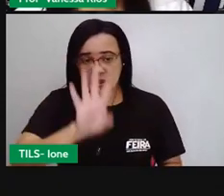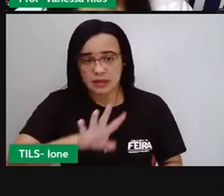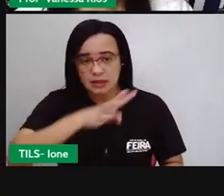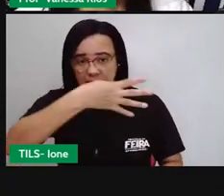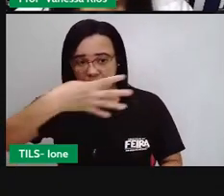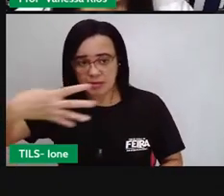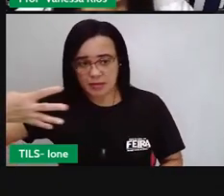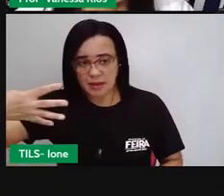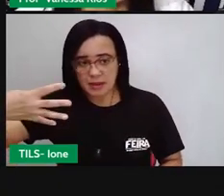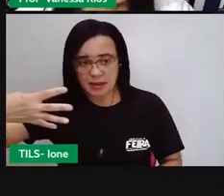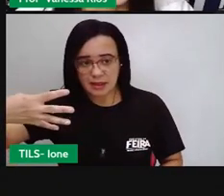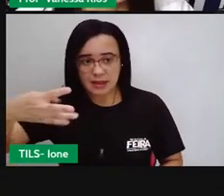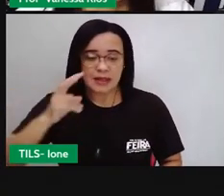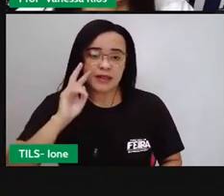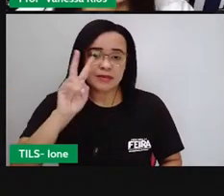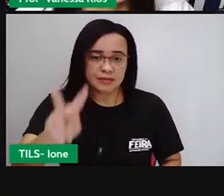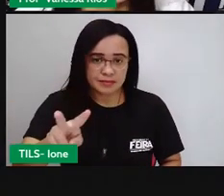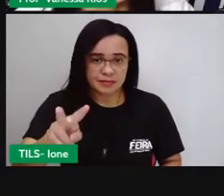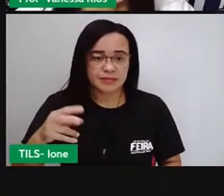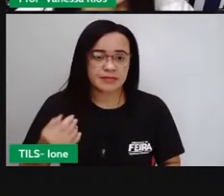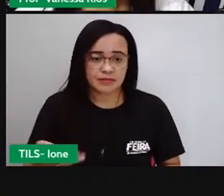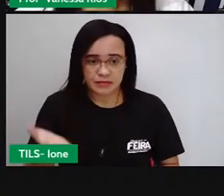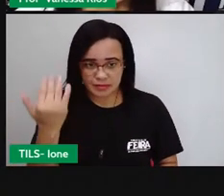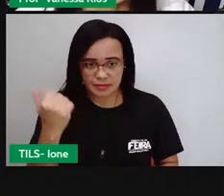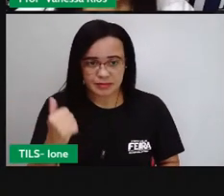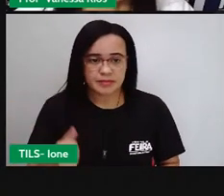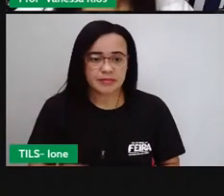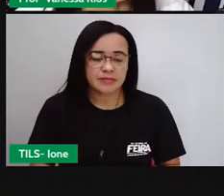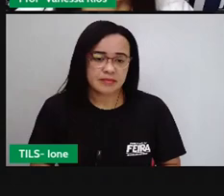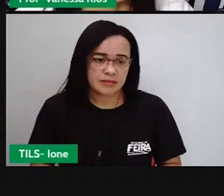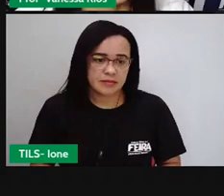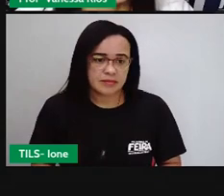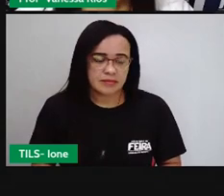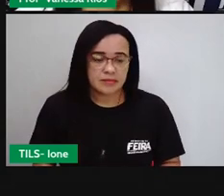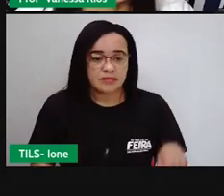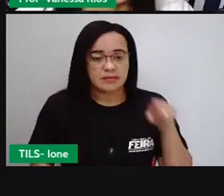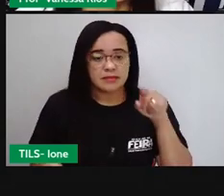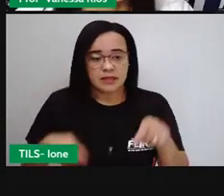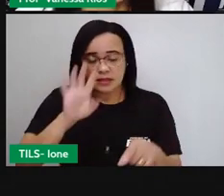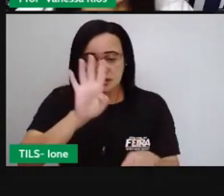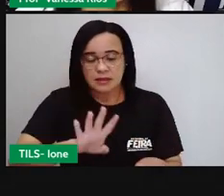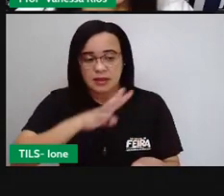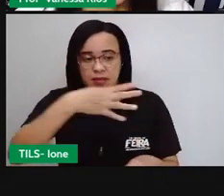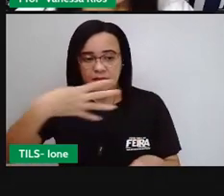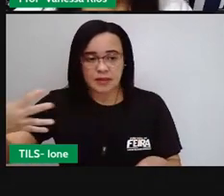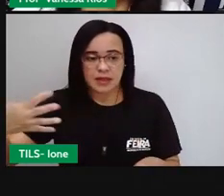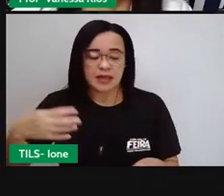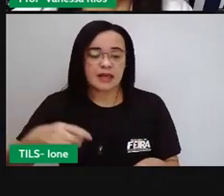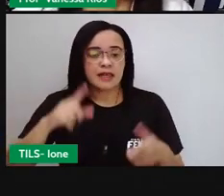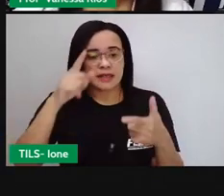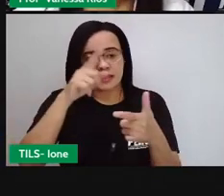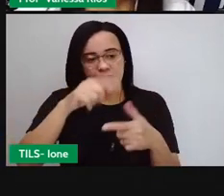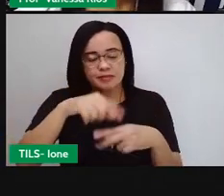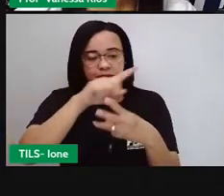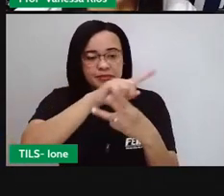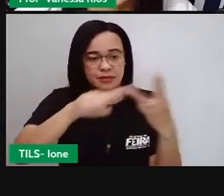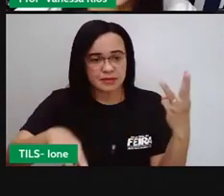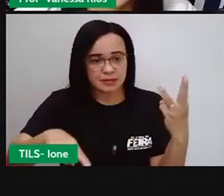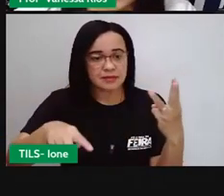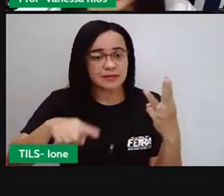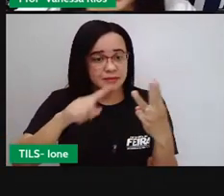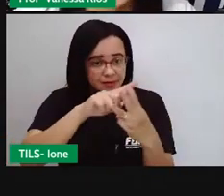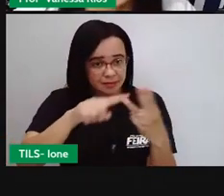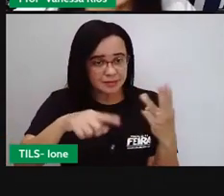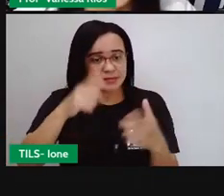situações. Então, vamos lá? Nós temos aí na tabela, ó, três probleminhas para se pensar na